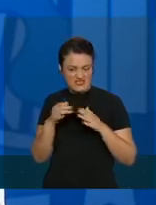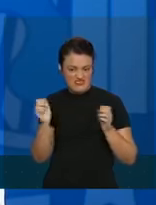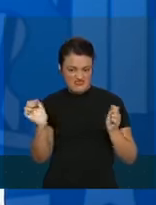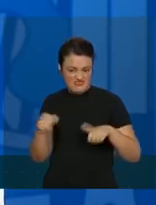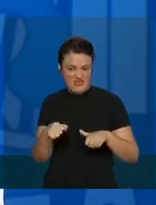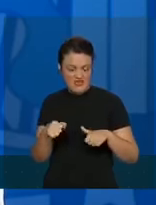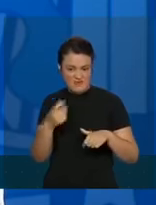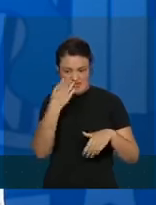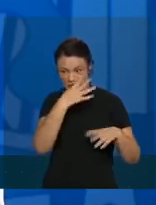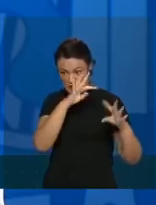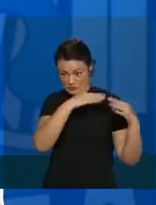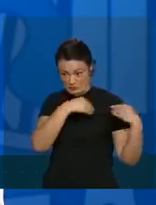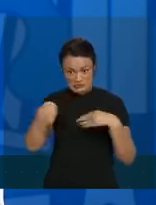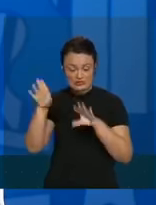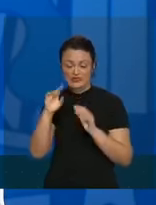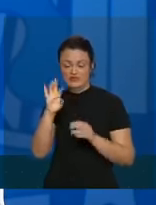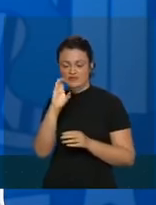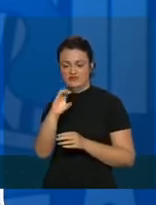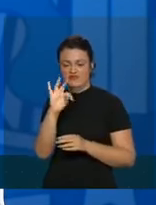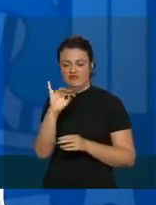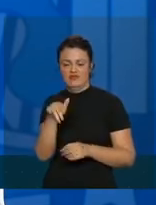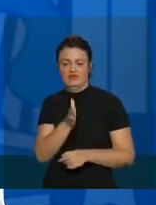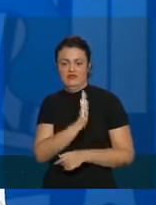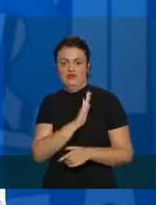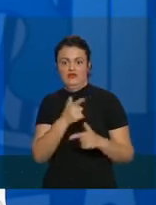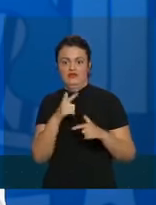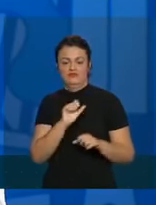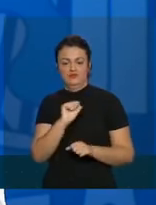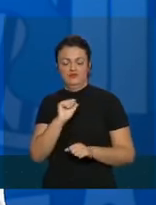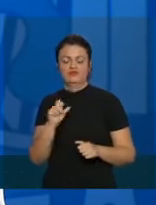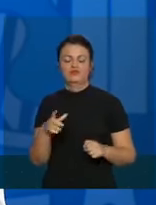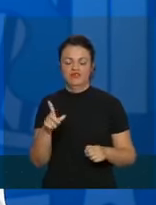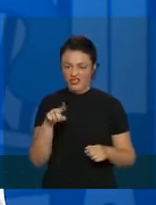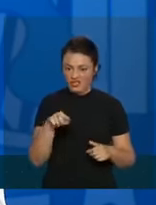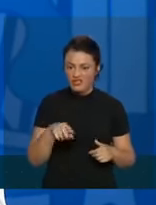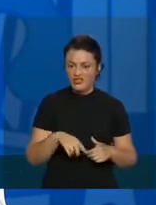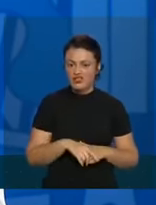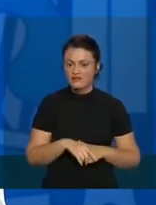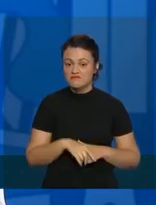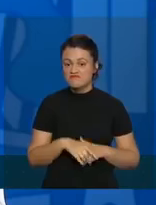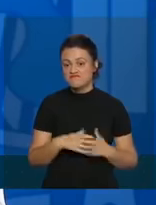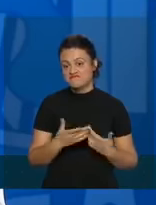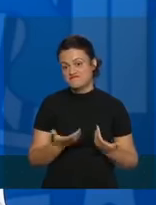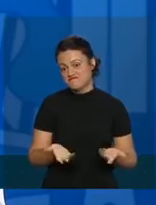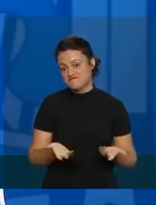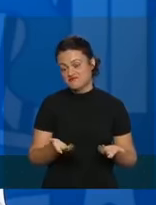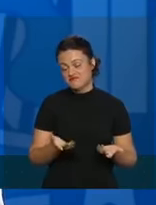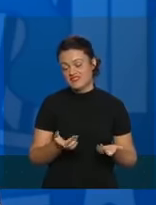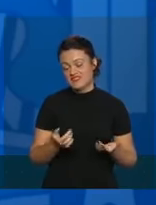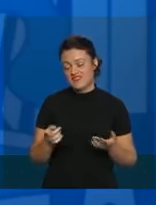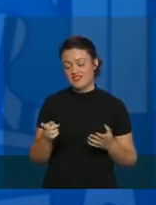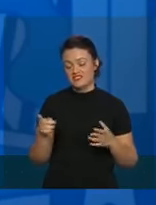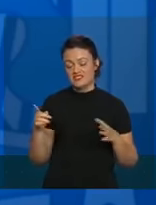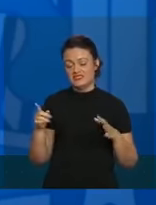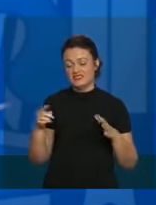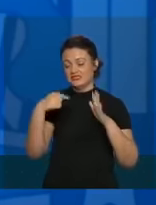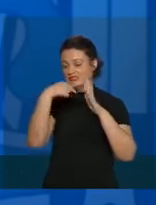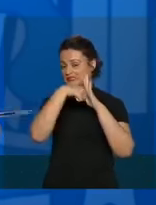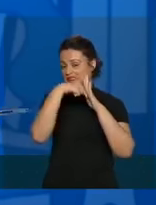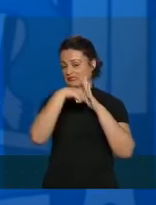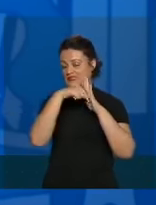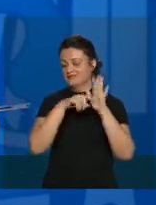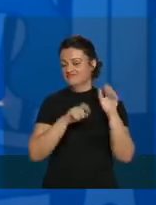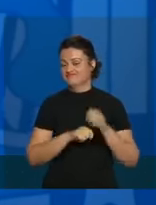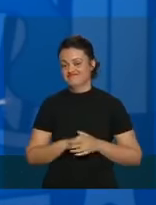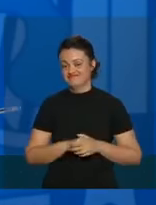todos eles para o CTI com infarto? Essa pergunta nós temos que fazer para